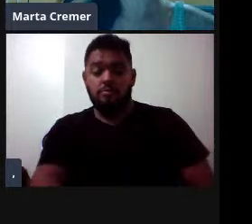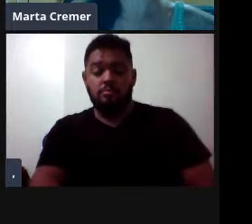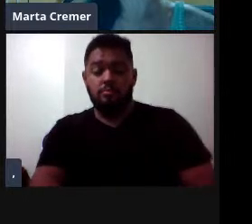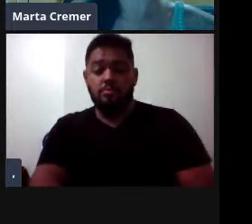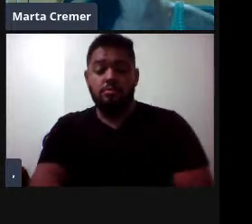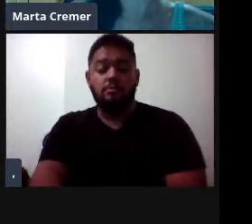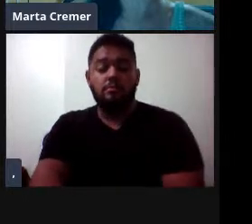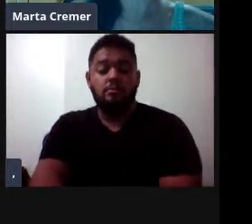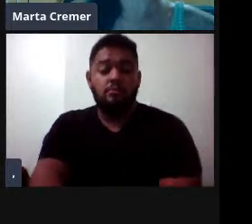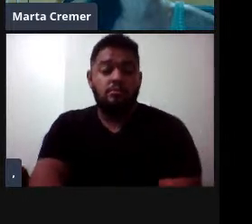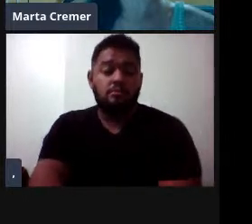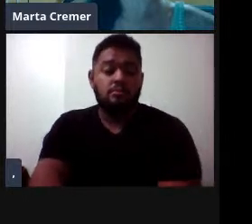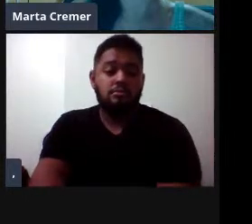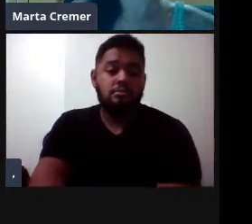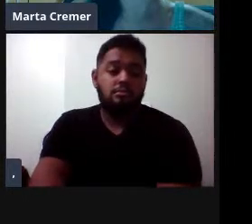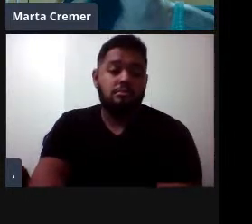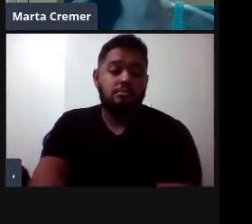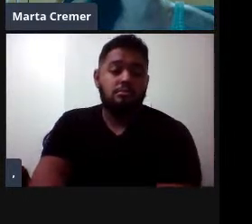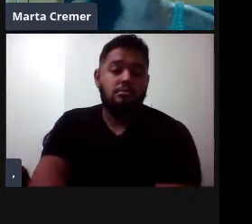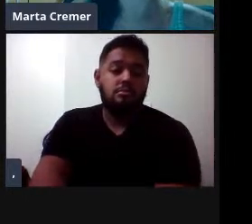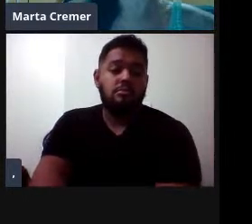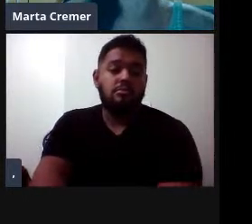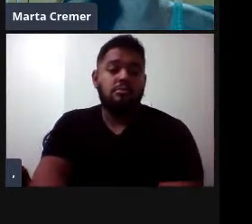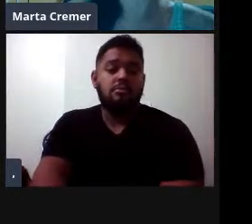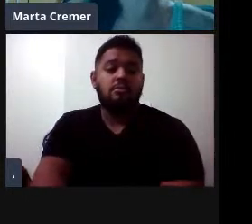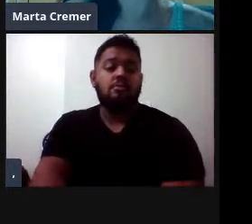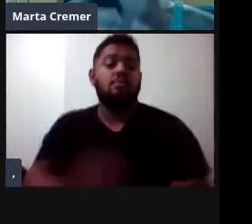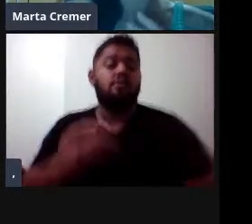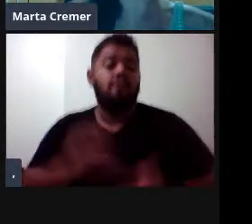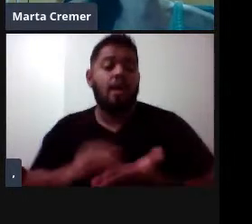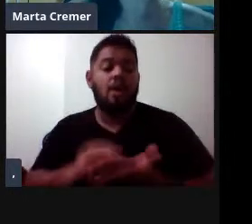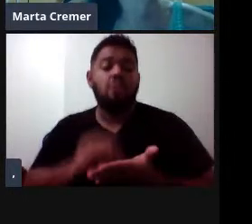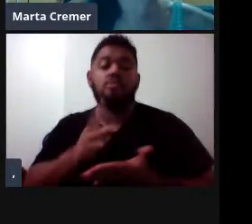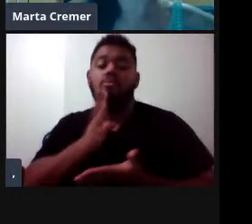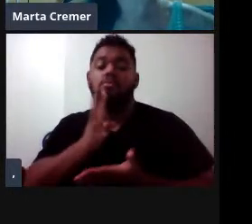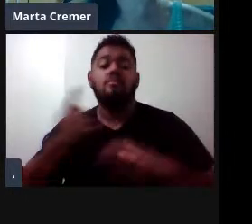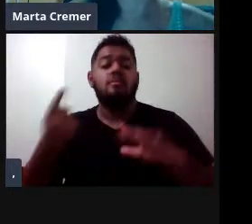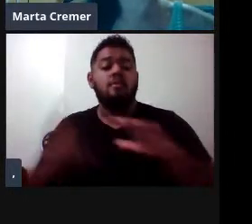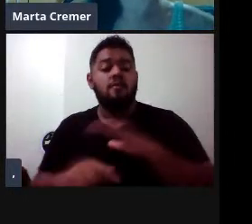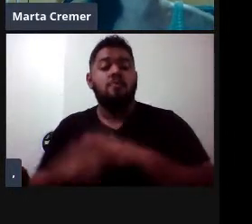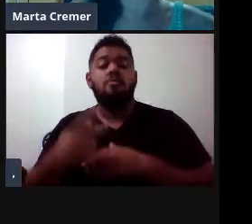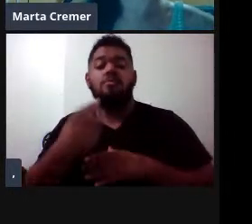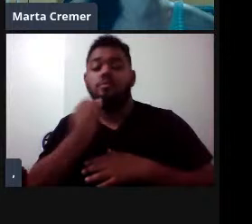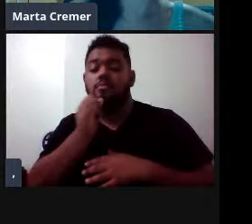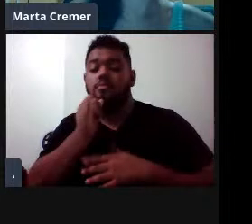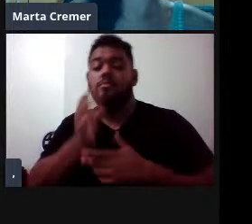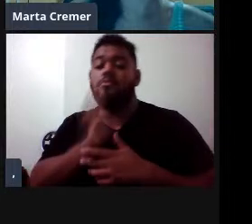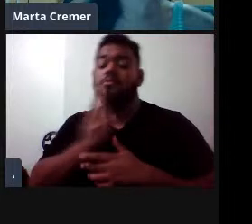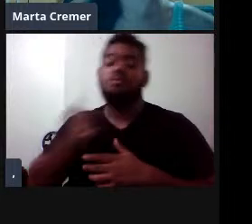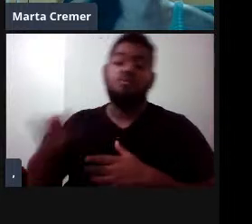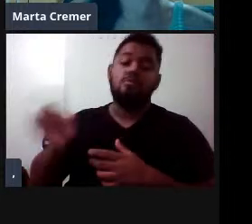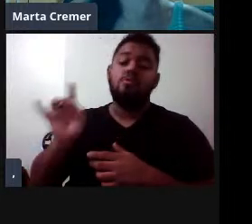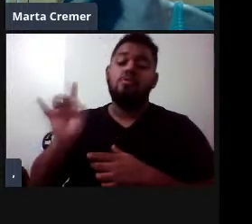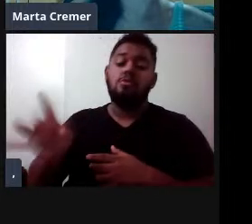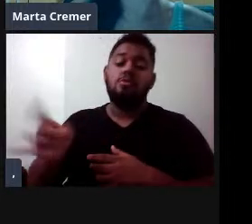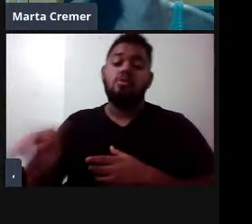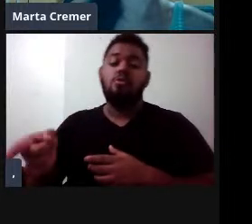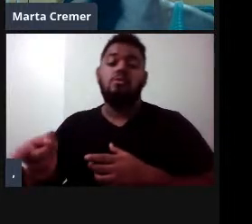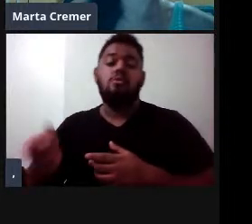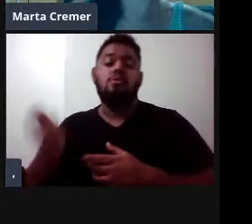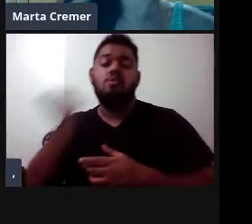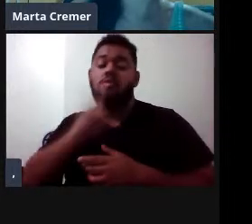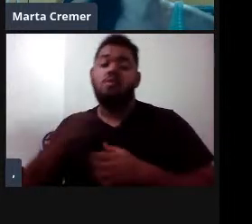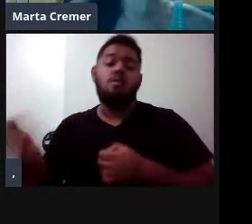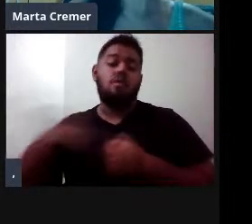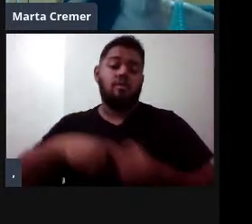aqui no Atlântico Sul, né, então ainda lacunas grandes de conhecimento para se entender a dinâmica dessas espécies que não se recuperaram ainda